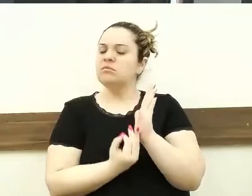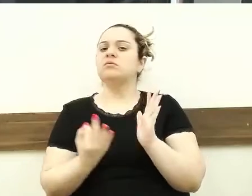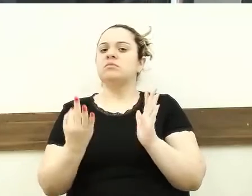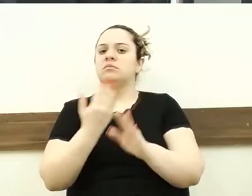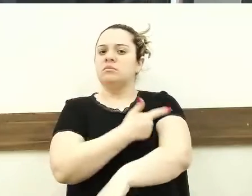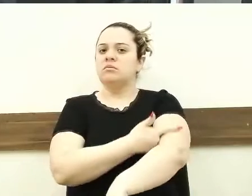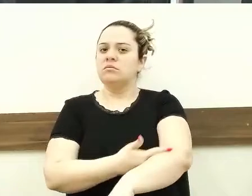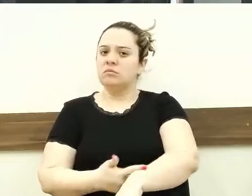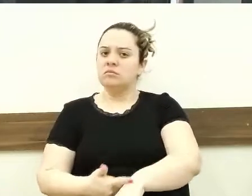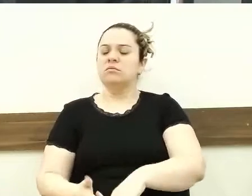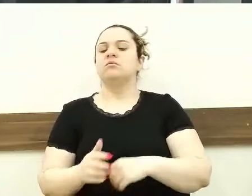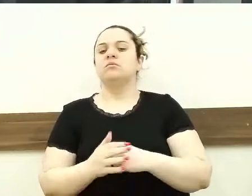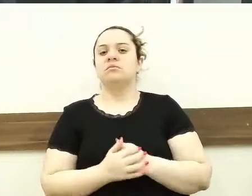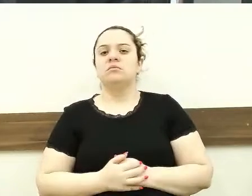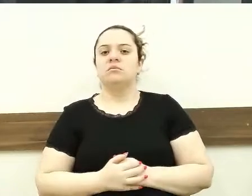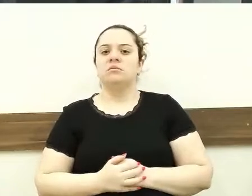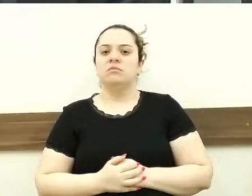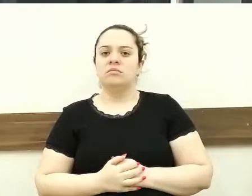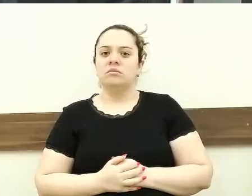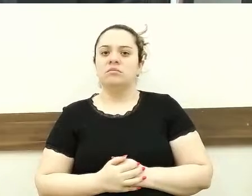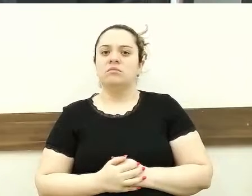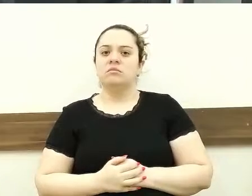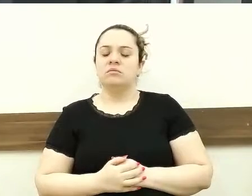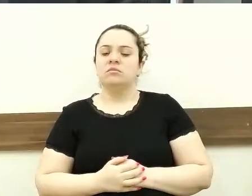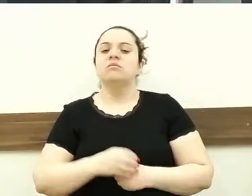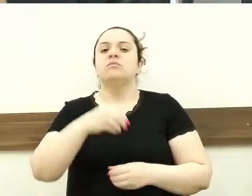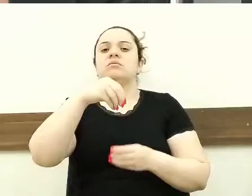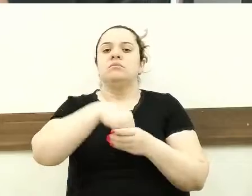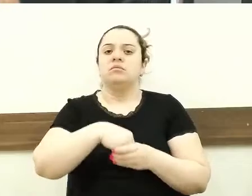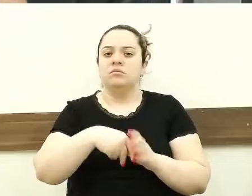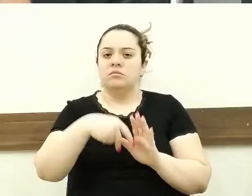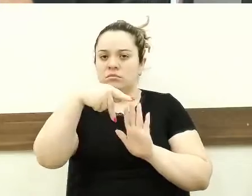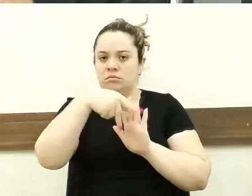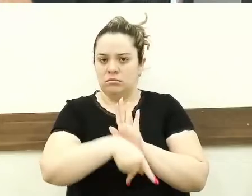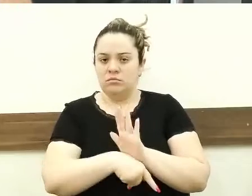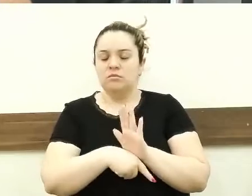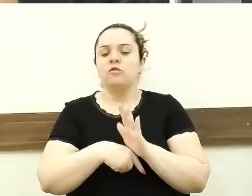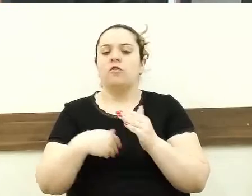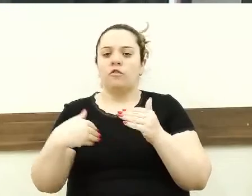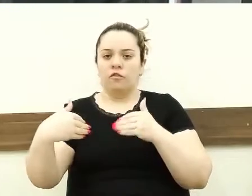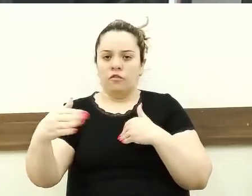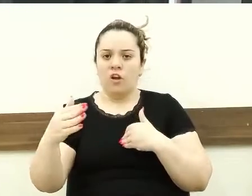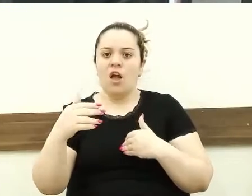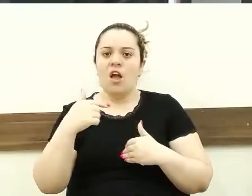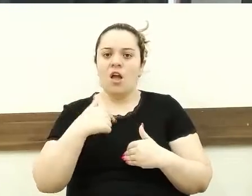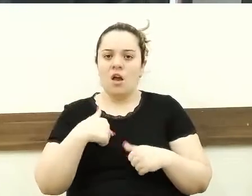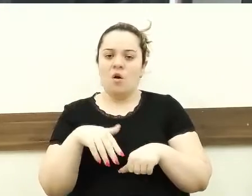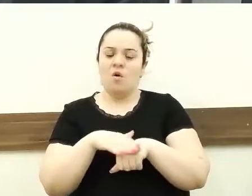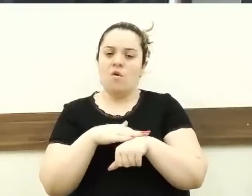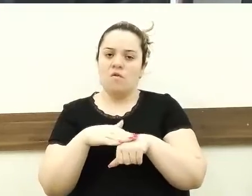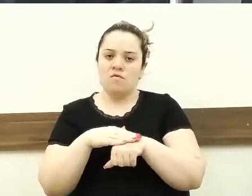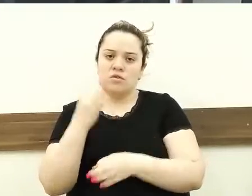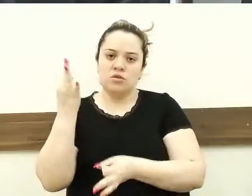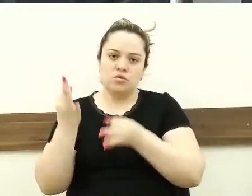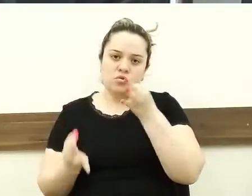quando chegar o momento, ainda eu quero conversar com o nosso jurídico para ver se existe alguma forma de